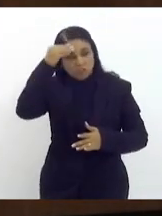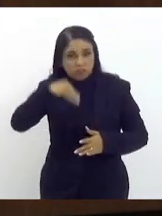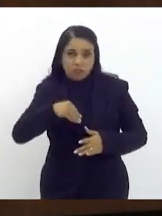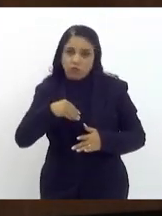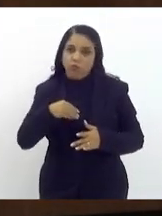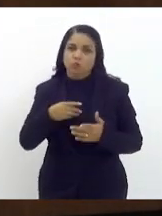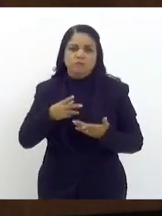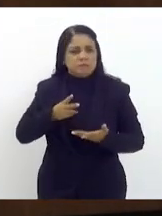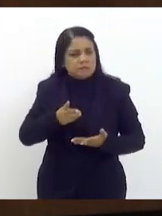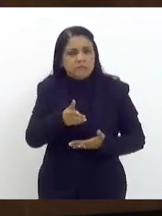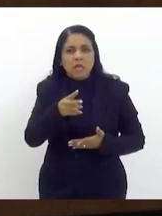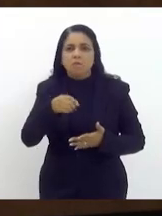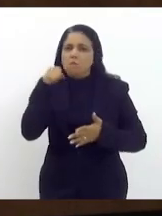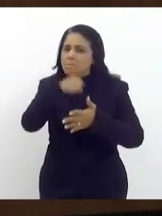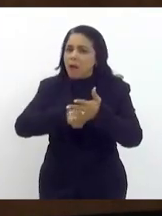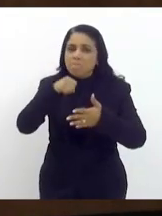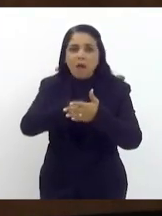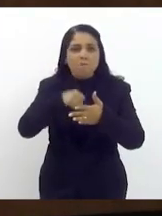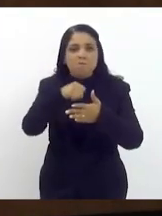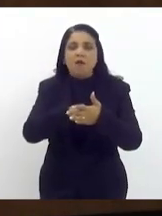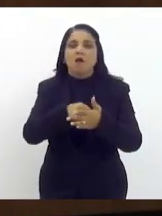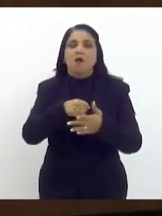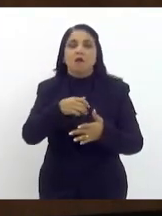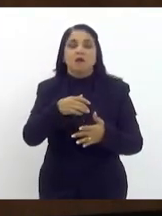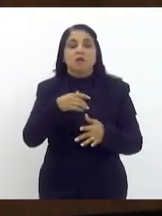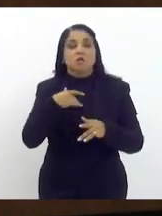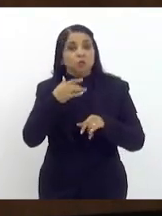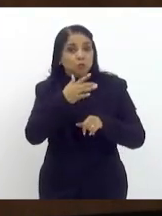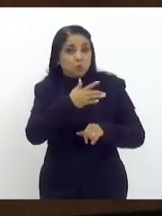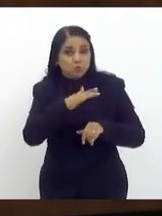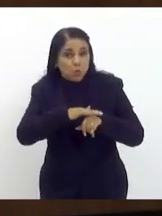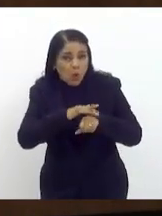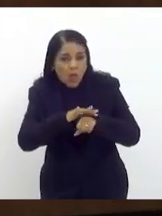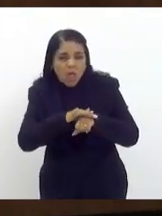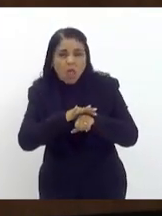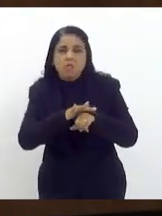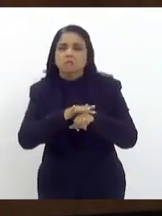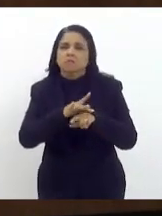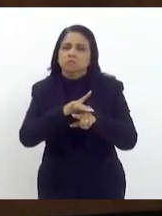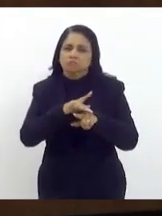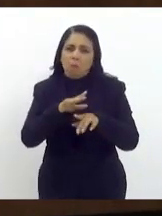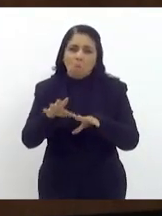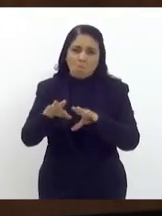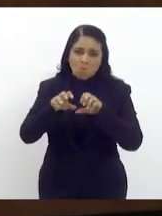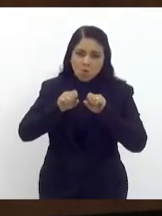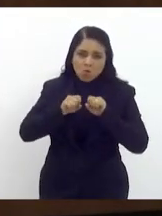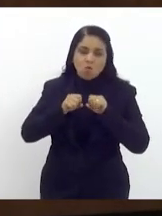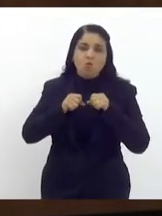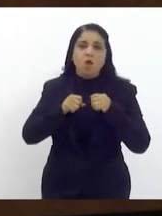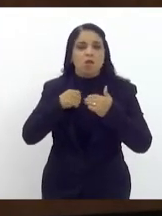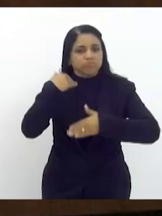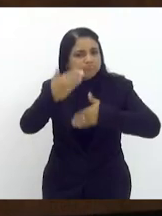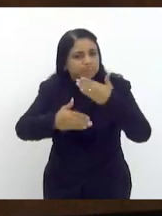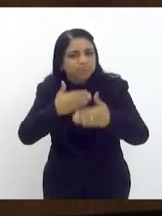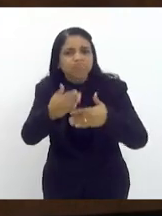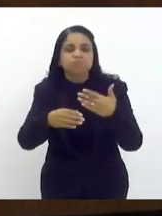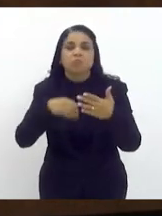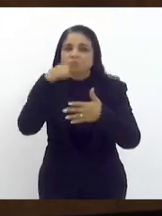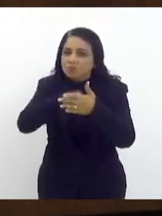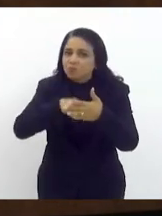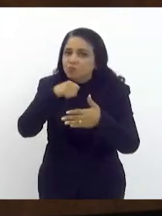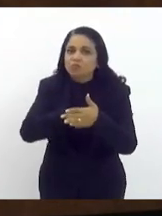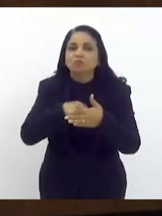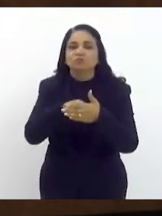foram no caminho superadas. E eu fico aqui lisonjeado de